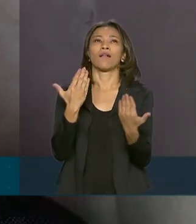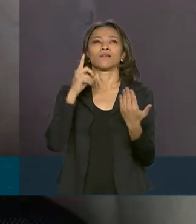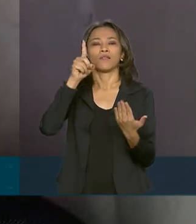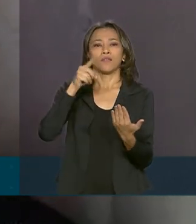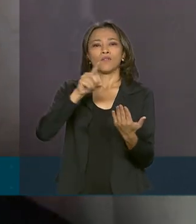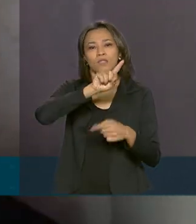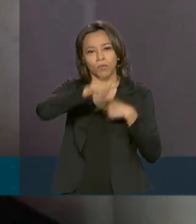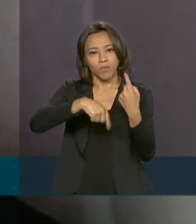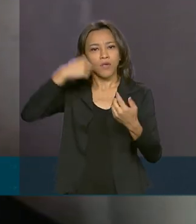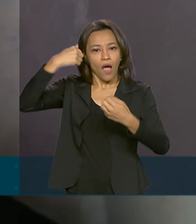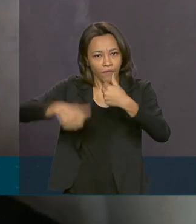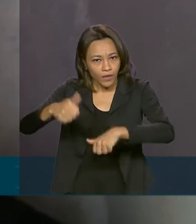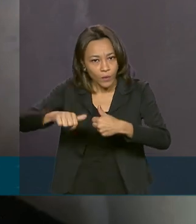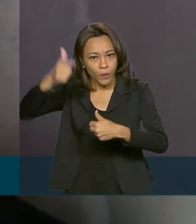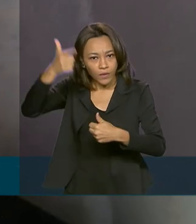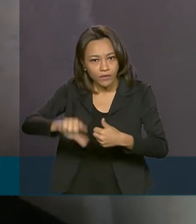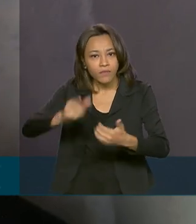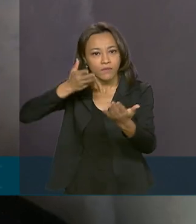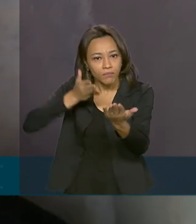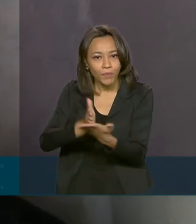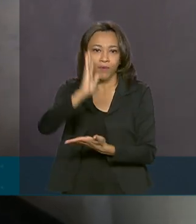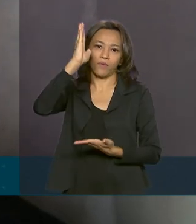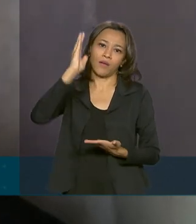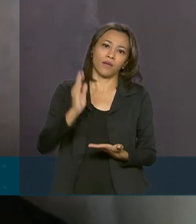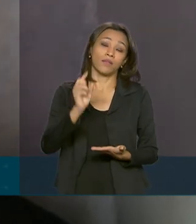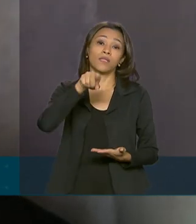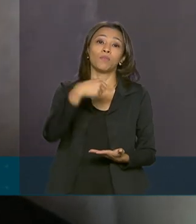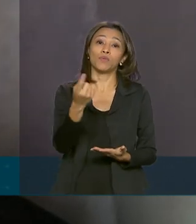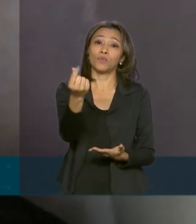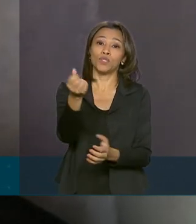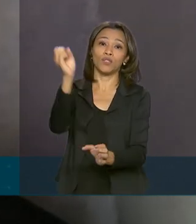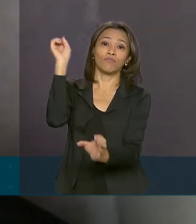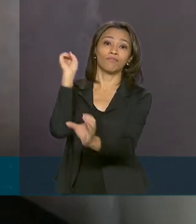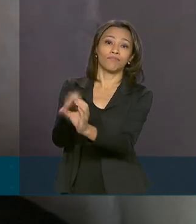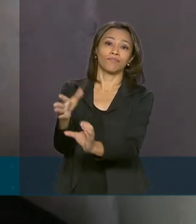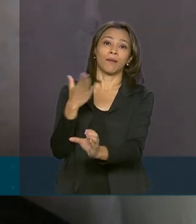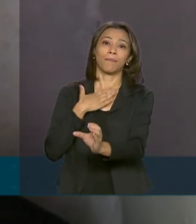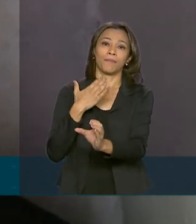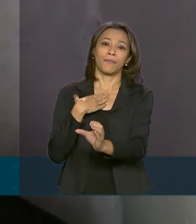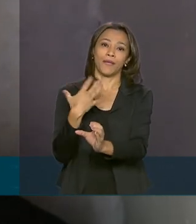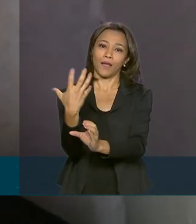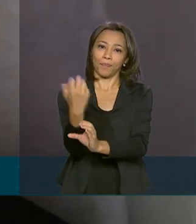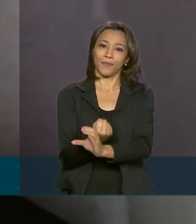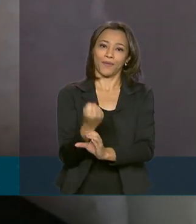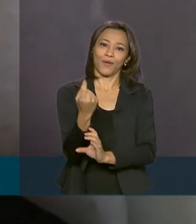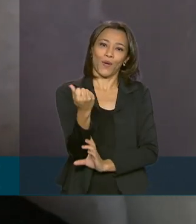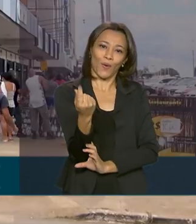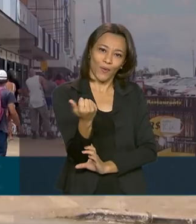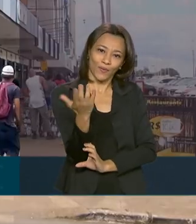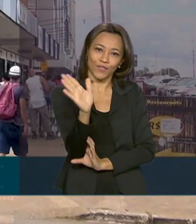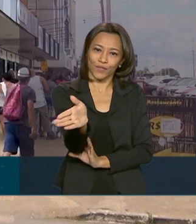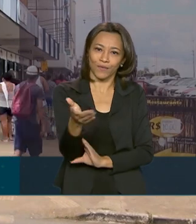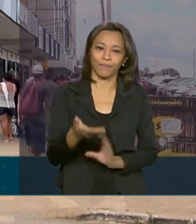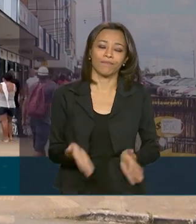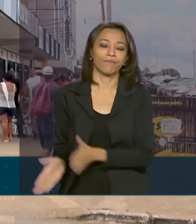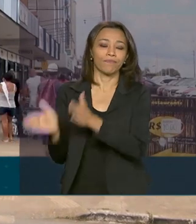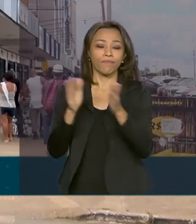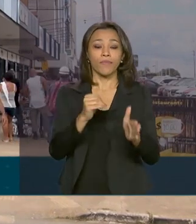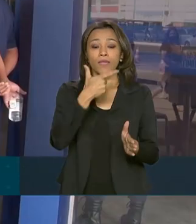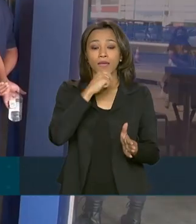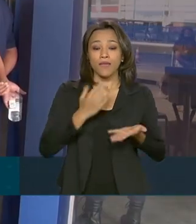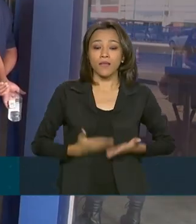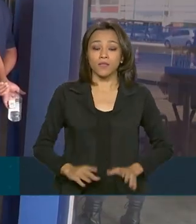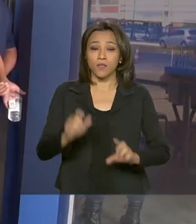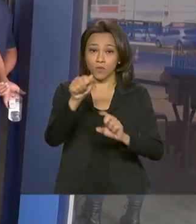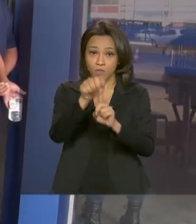aprovado e em seguida o dinheiro já estava na conta. Quem nasceu em